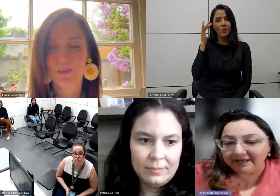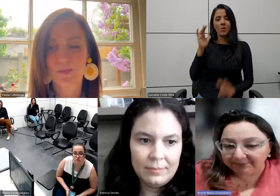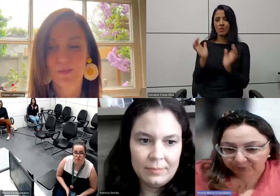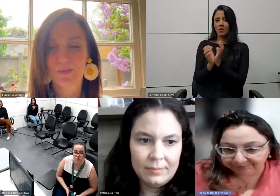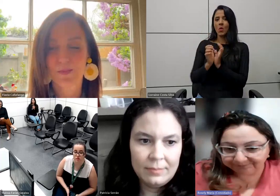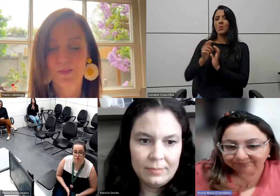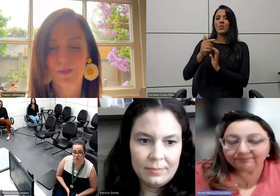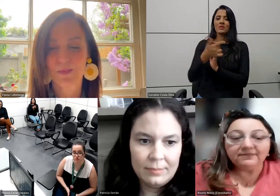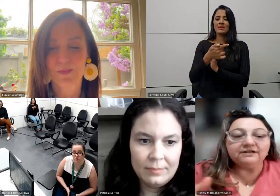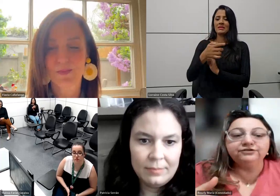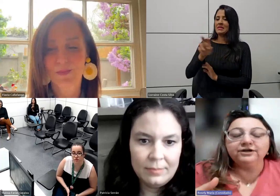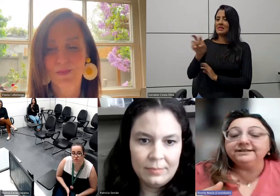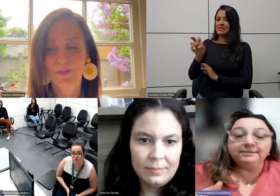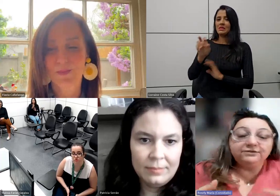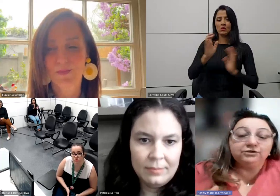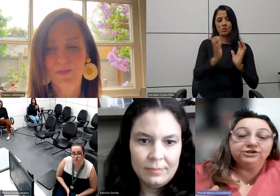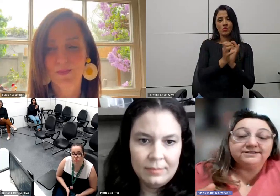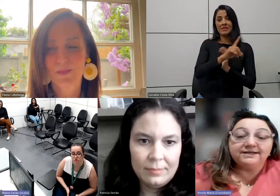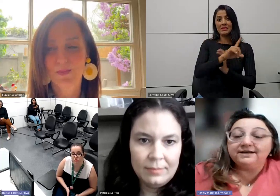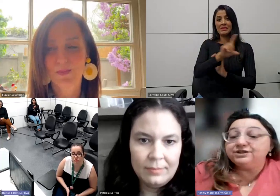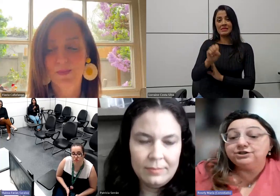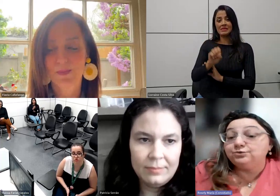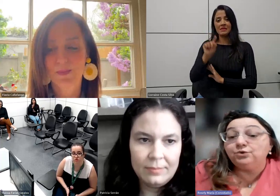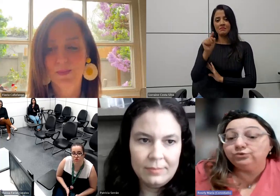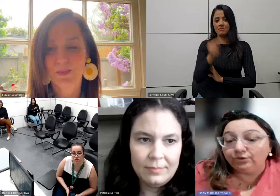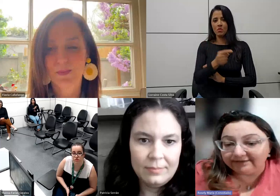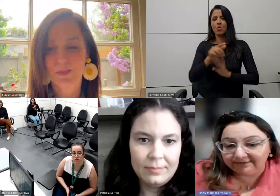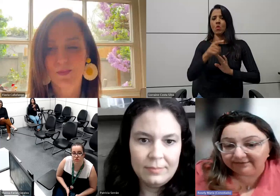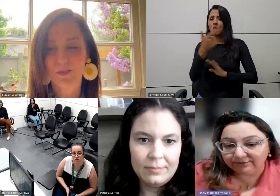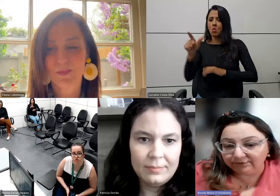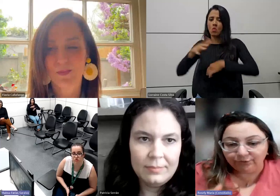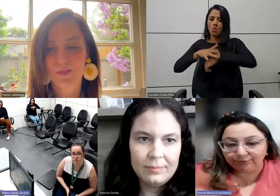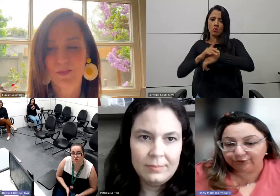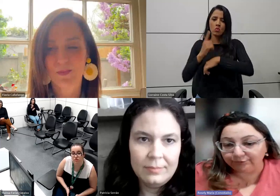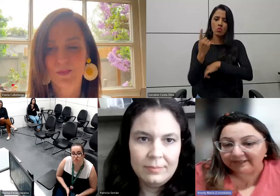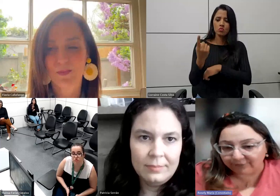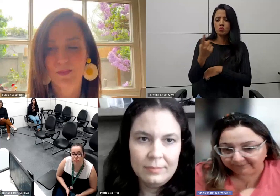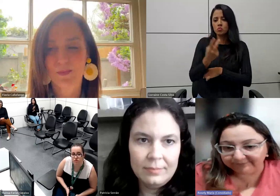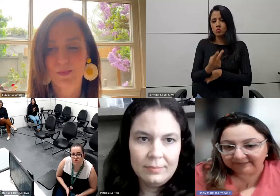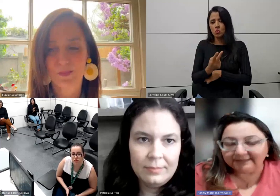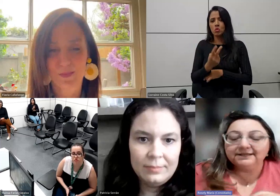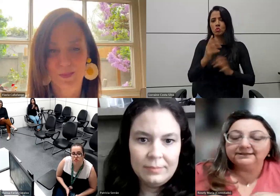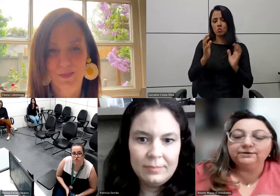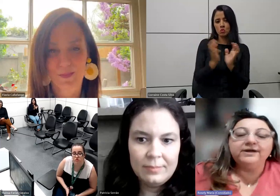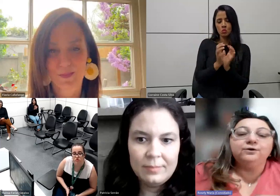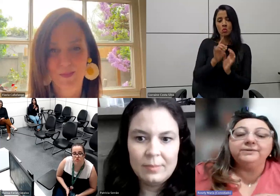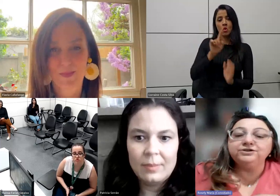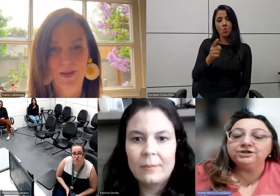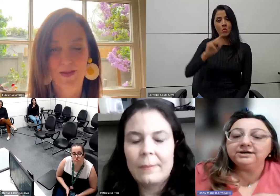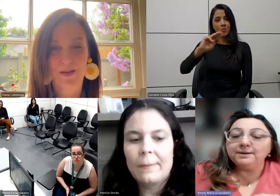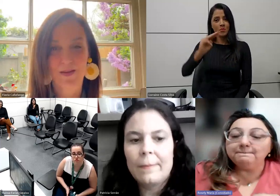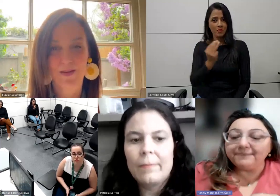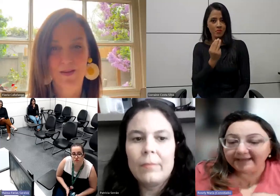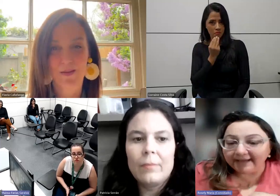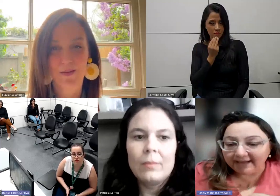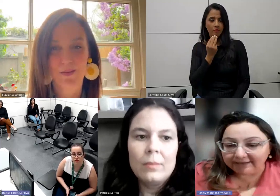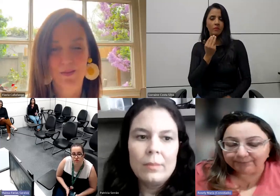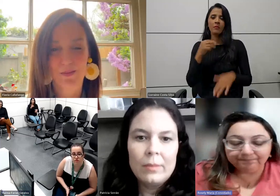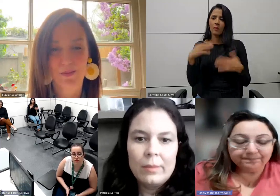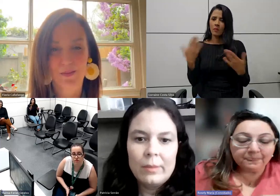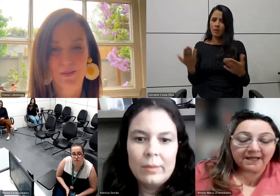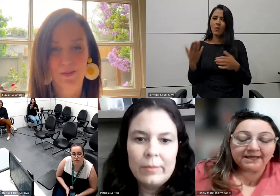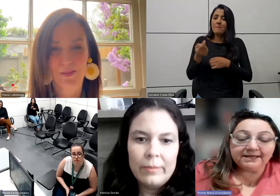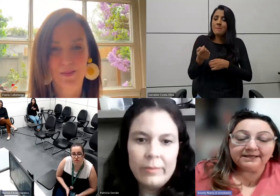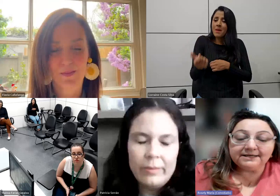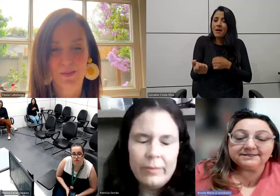num grupo de 100 mil. Só que tem patologias que atingem um ou dois, num grupo de um milhão. Então, é realmente bem